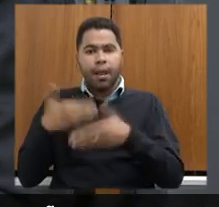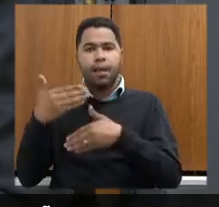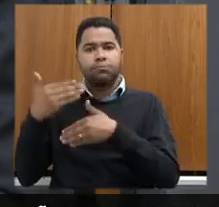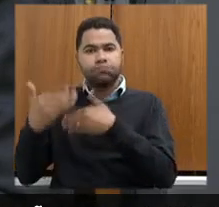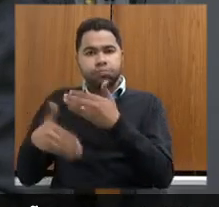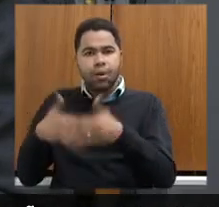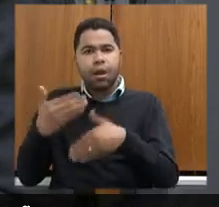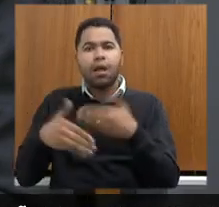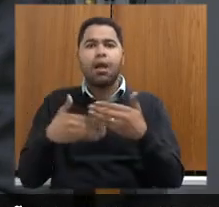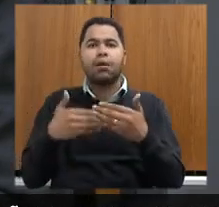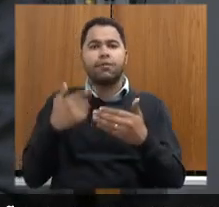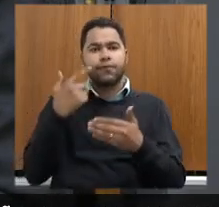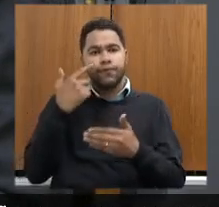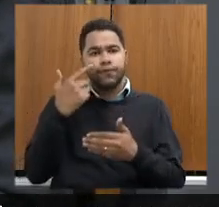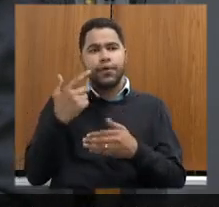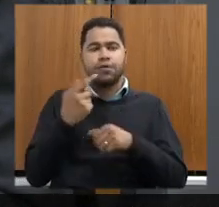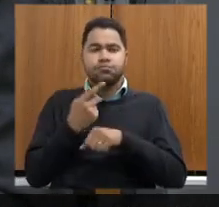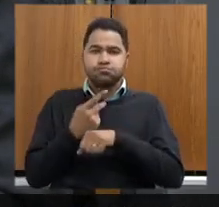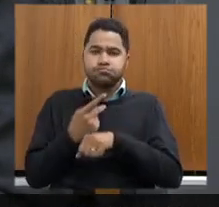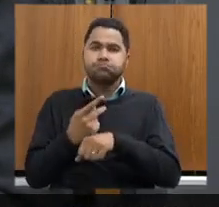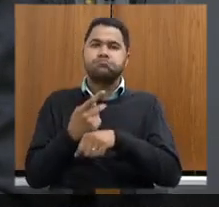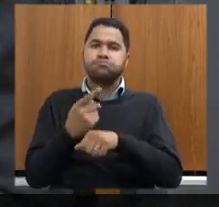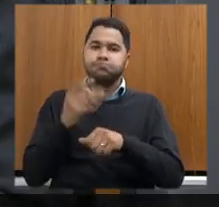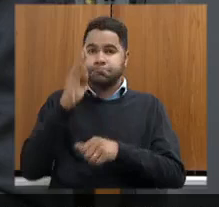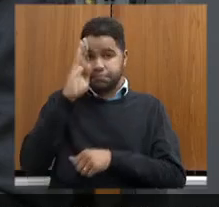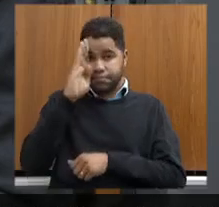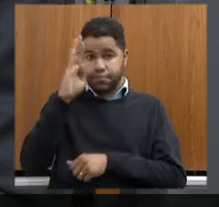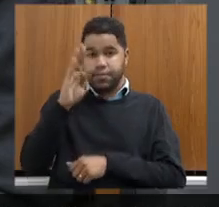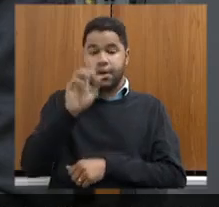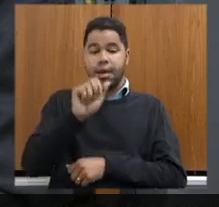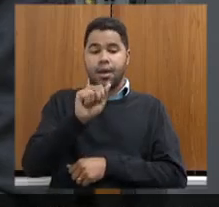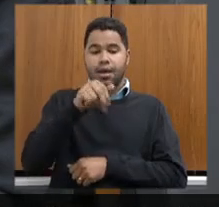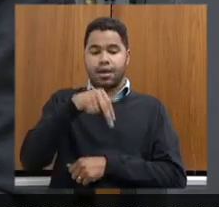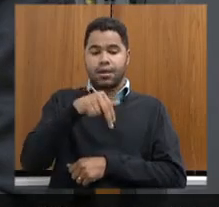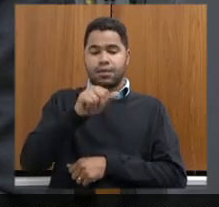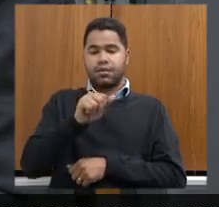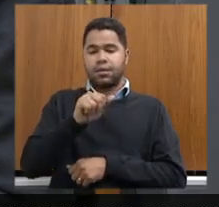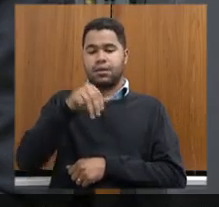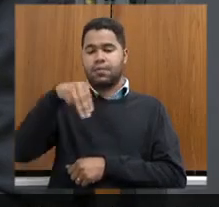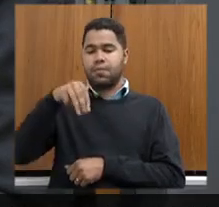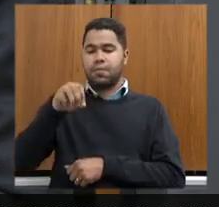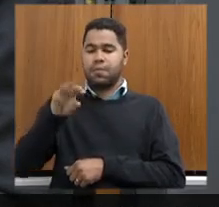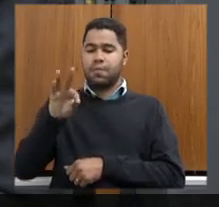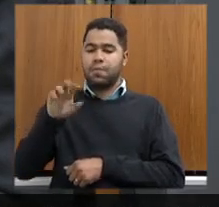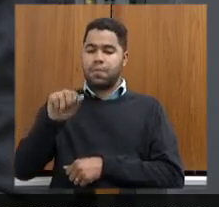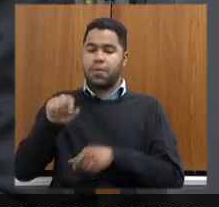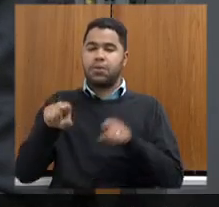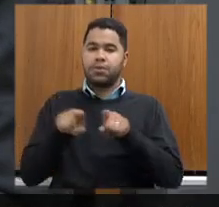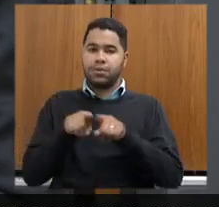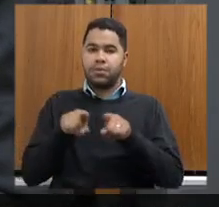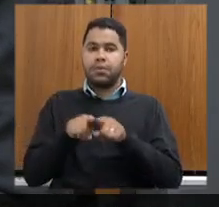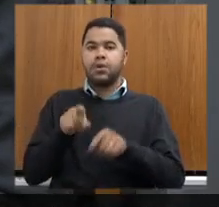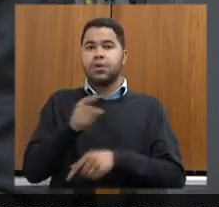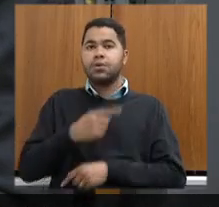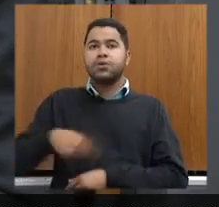tenho procurado a senhora e, principalmente, a Ana Mota também. Então, já estamos